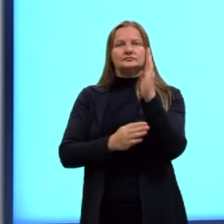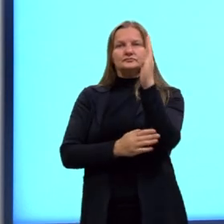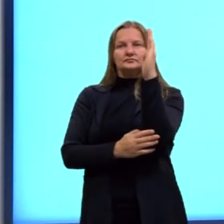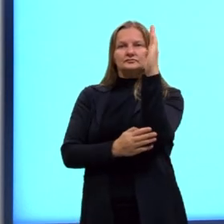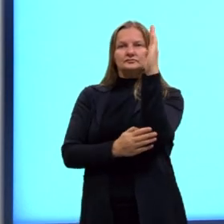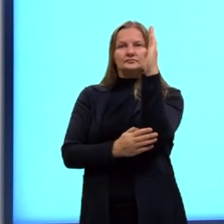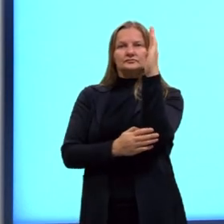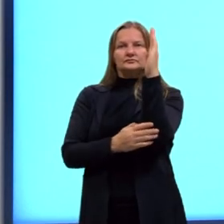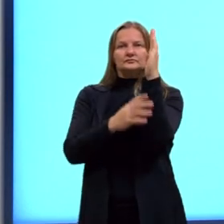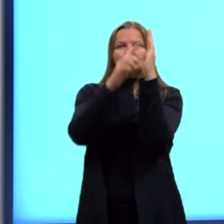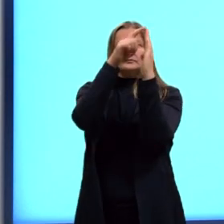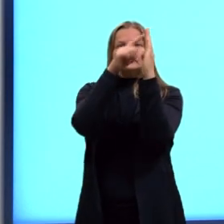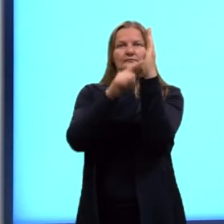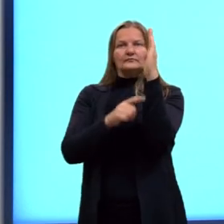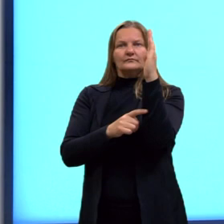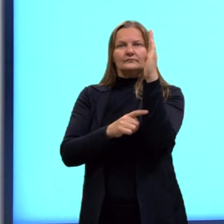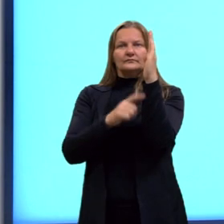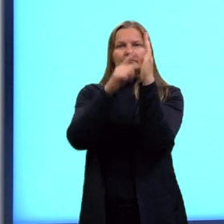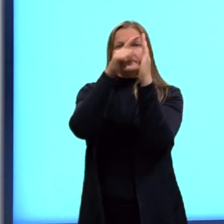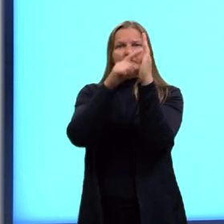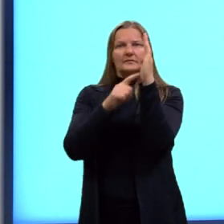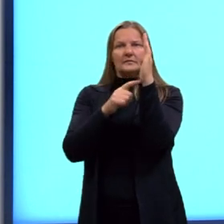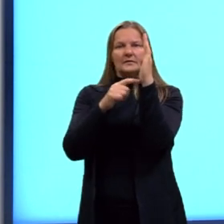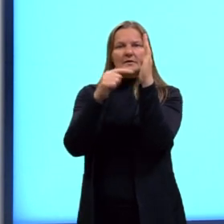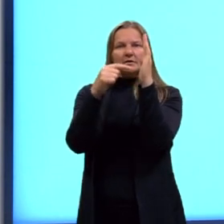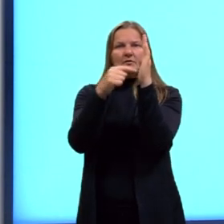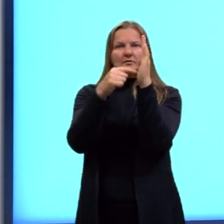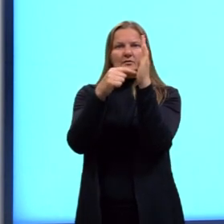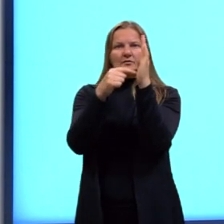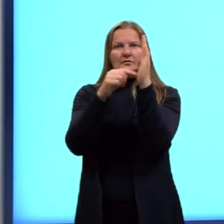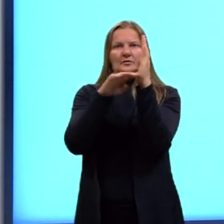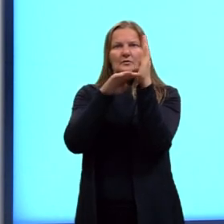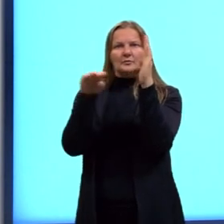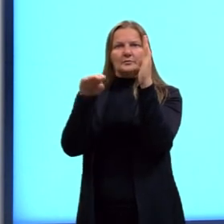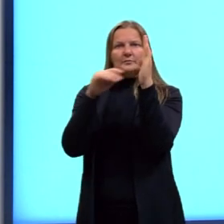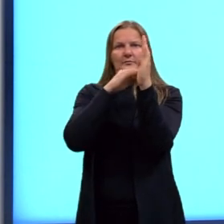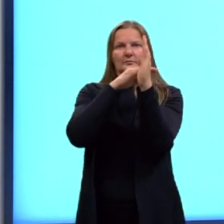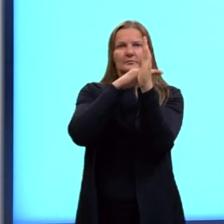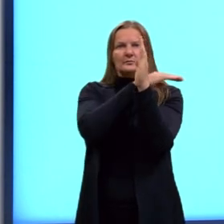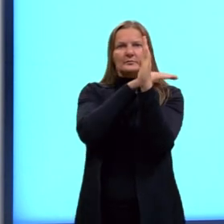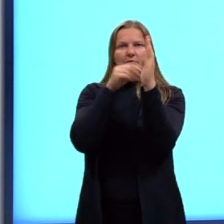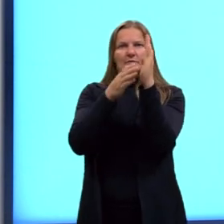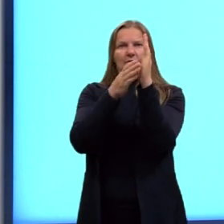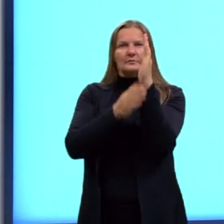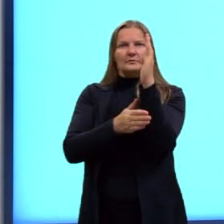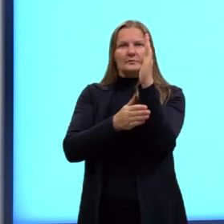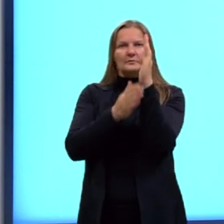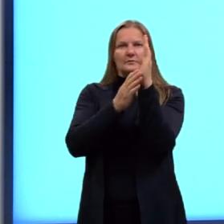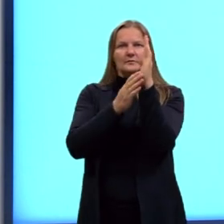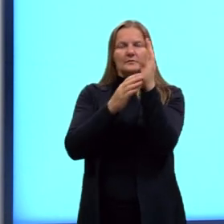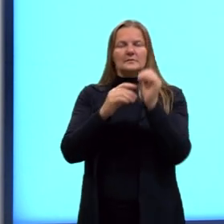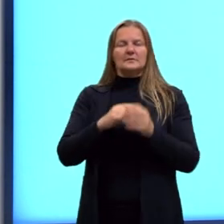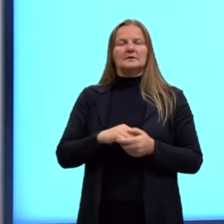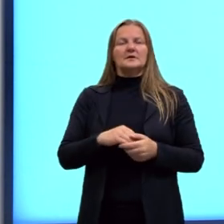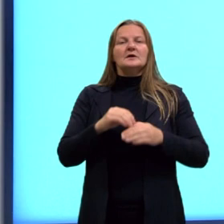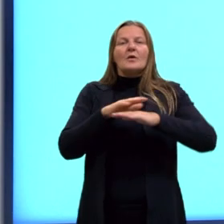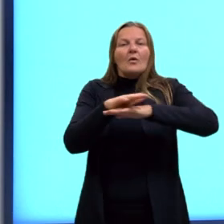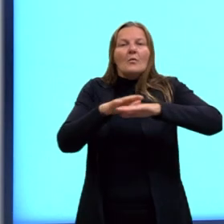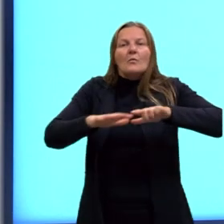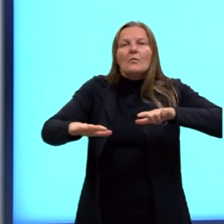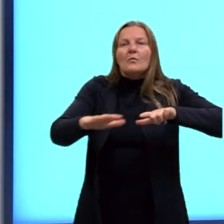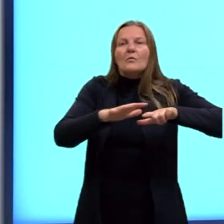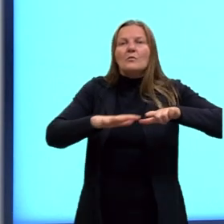para fora, criando um ângulo de 90 graus, com a superfície, que é a nossa carga. As linhas